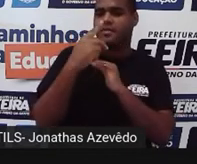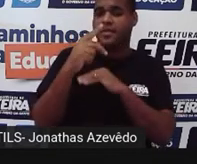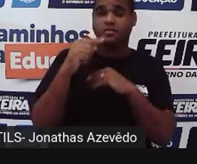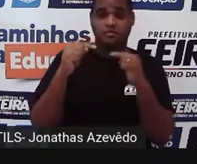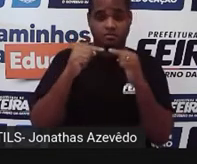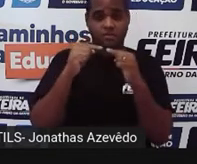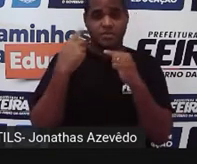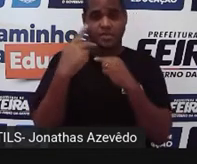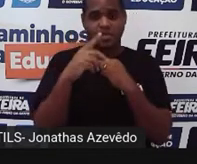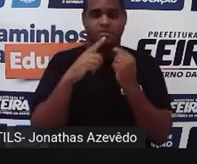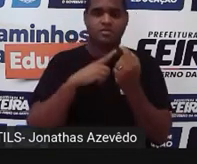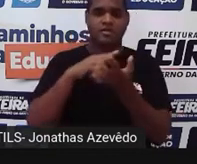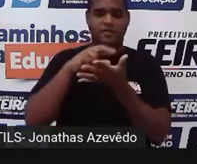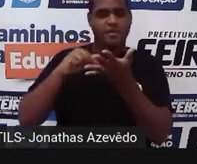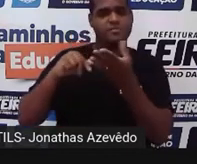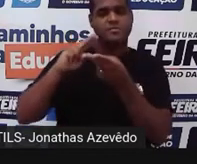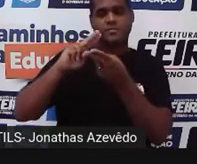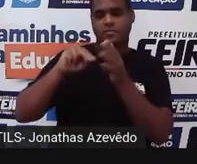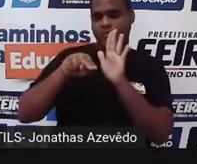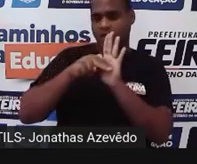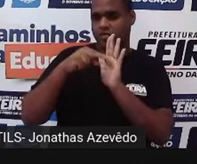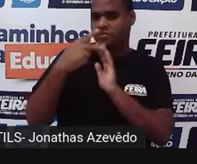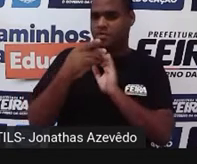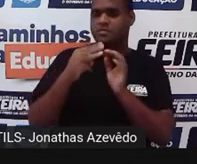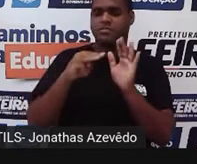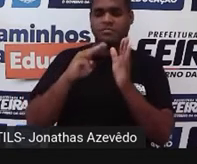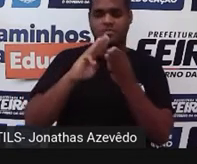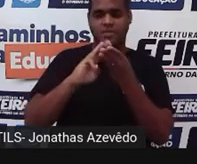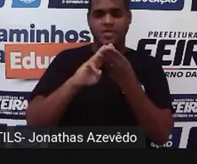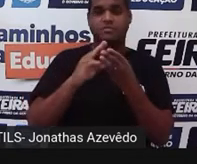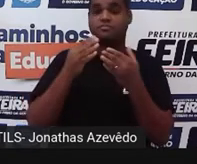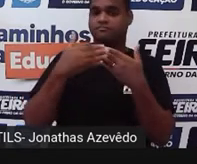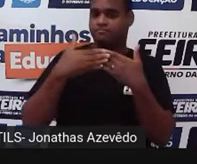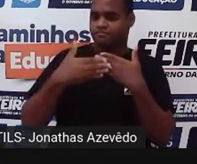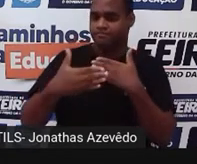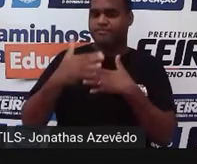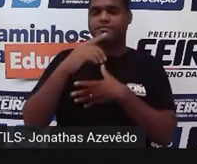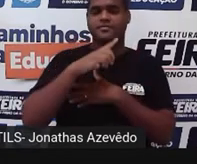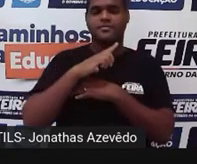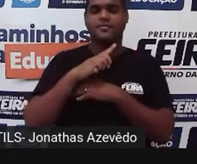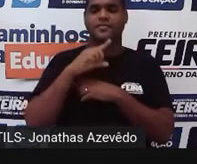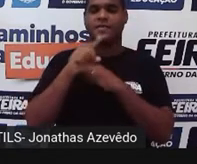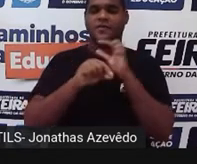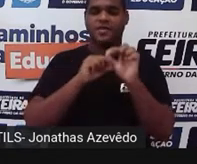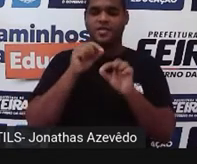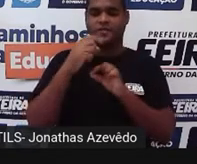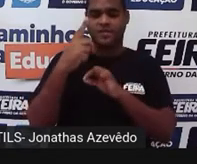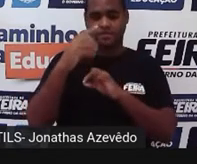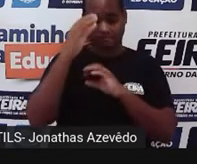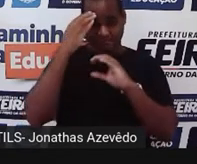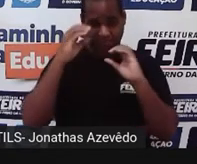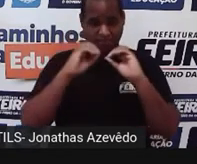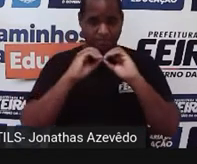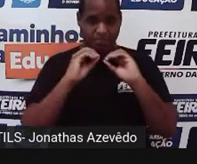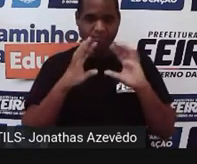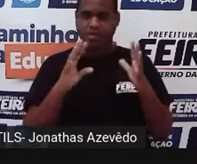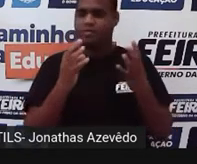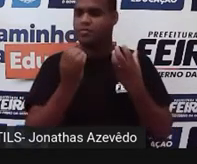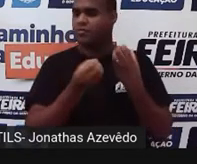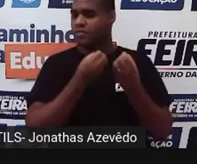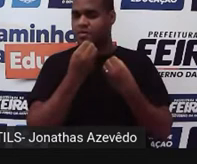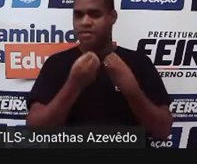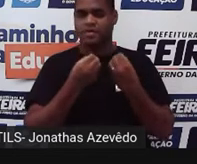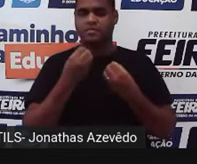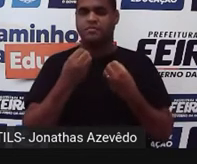boletim. São as suas notas de matemática. Tá bom? E a partir daí é que a gente vai entender essa coisa, né?